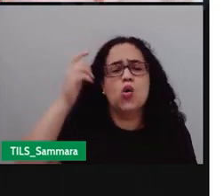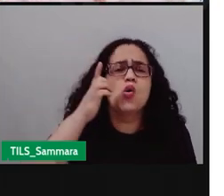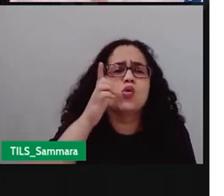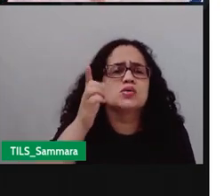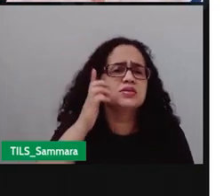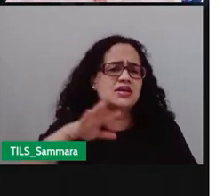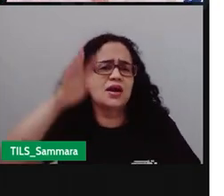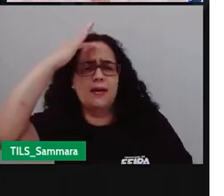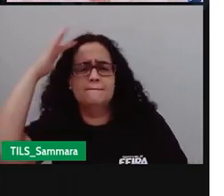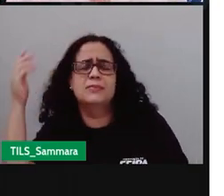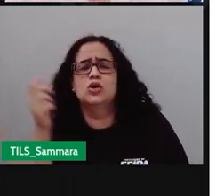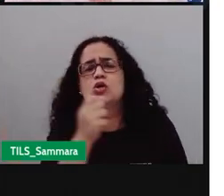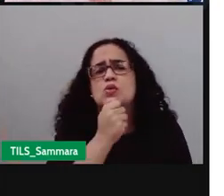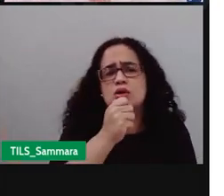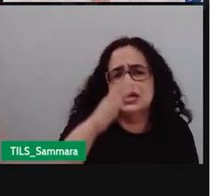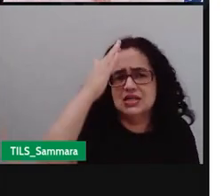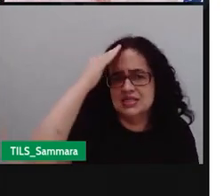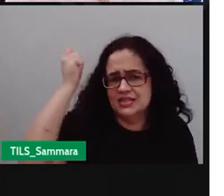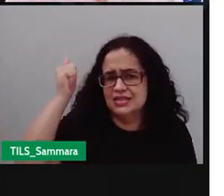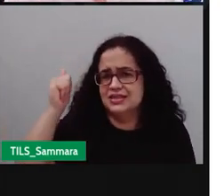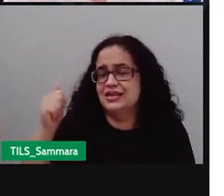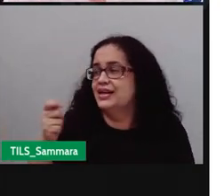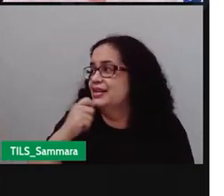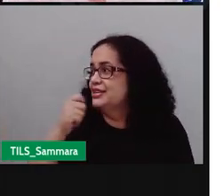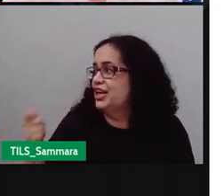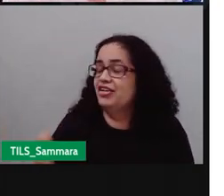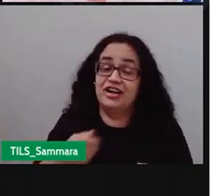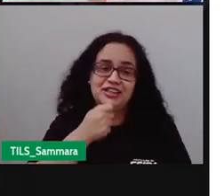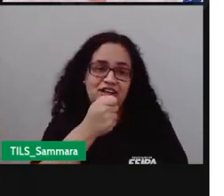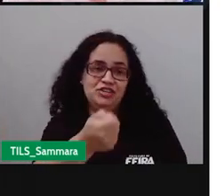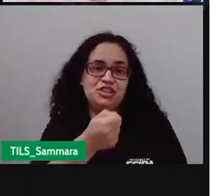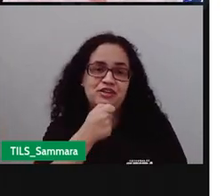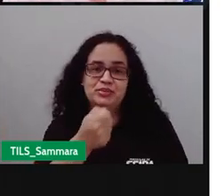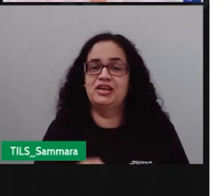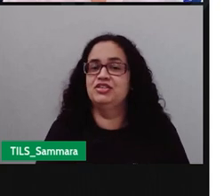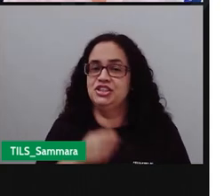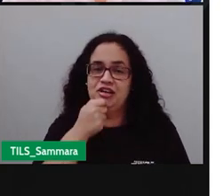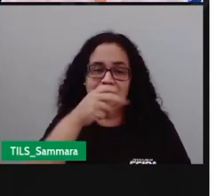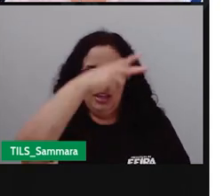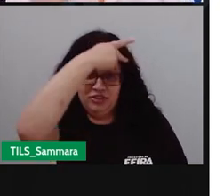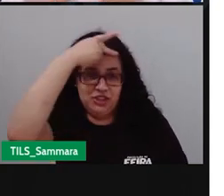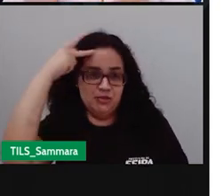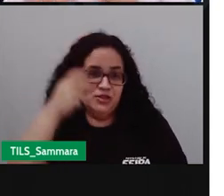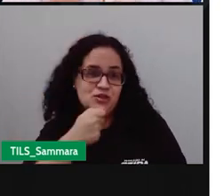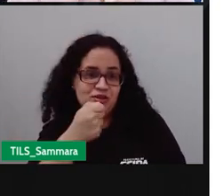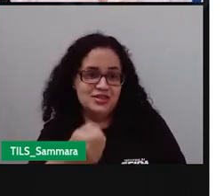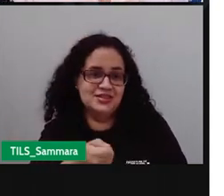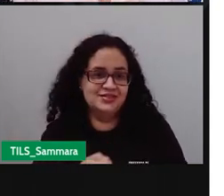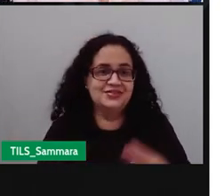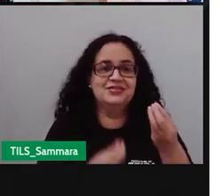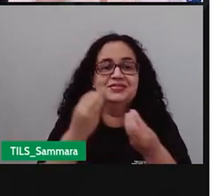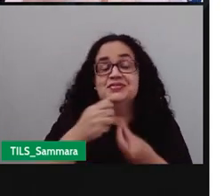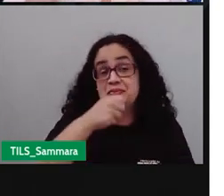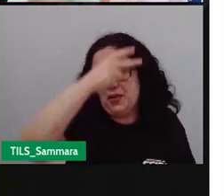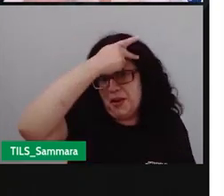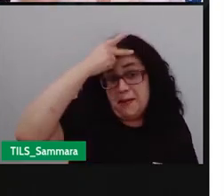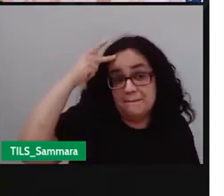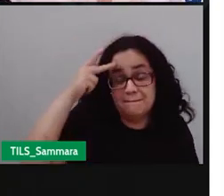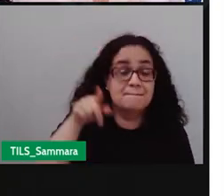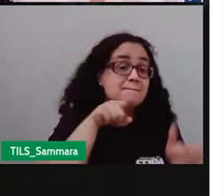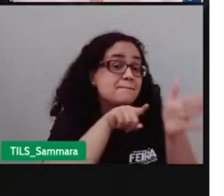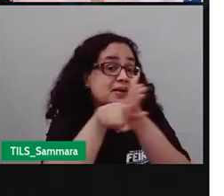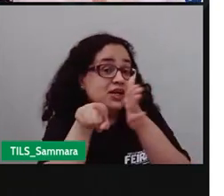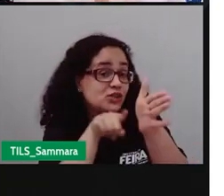imaginar aí o que é uma entrevista? Sabe, Samara, o que é uma entrevista? É uma entrevista da pessoa. Isso, de você